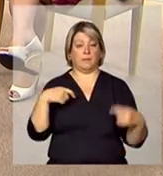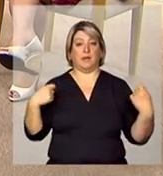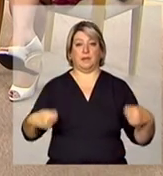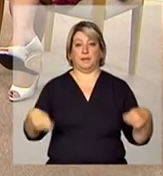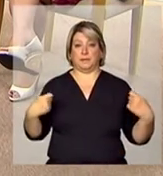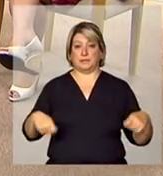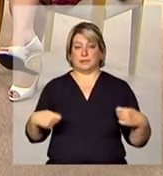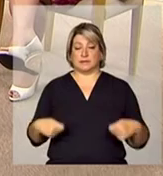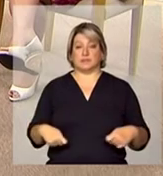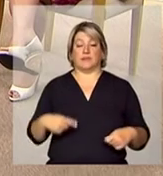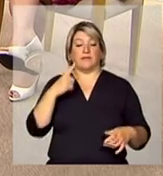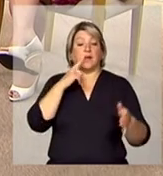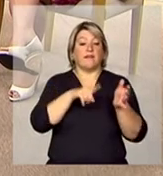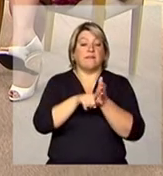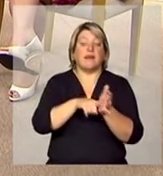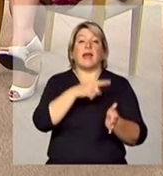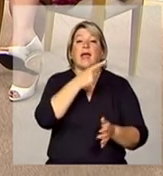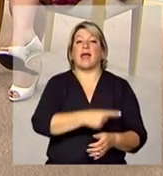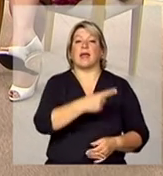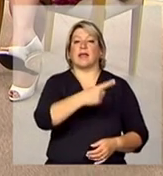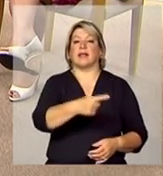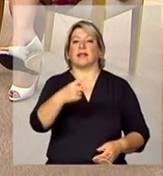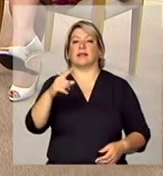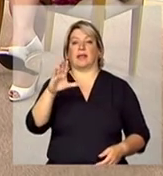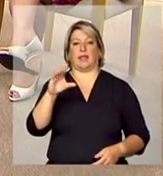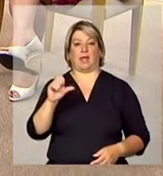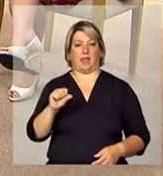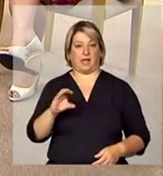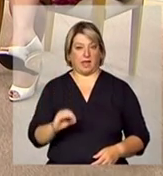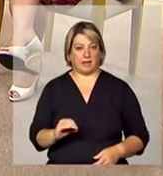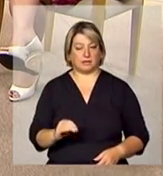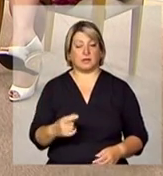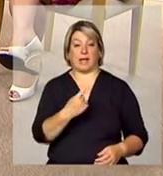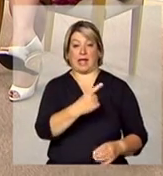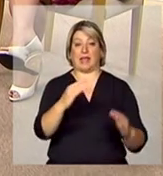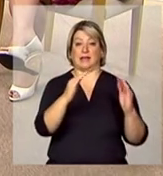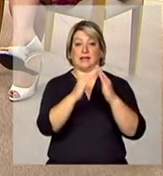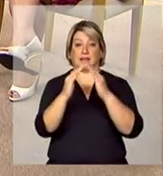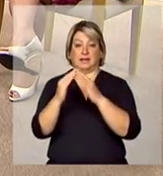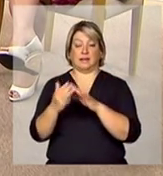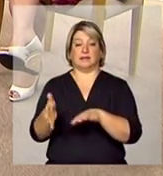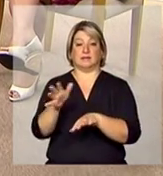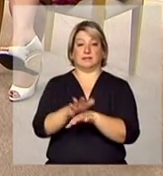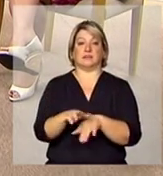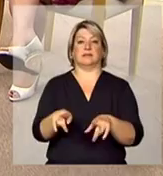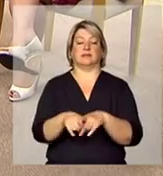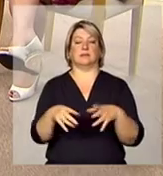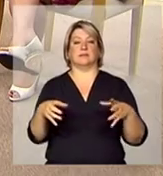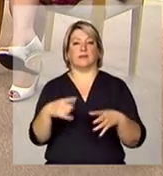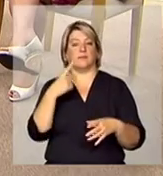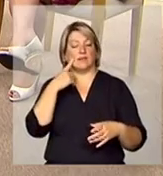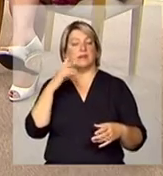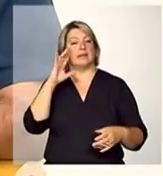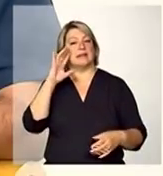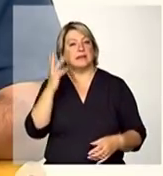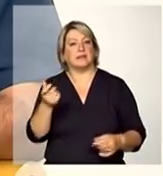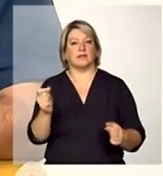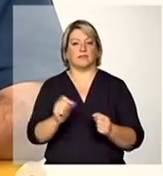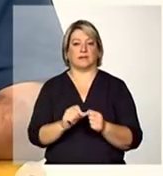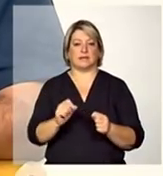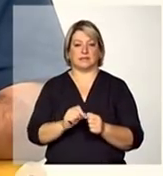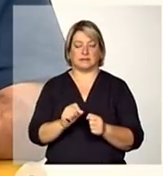cada caso é um caso e eu acho que cada residência inclusiva ela vai ser também uma residência inclusiva a gente vem tentando construir